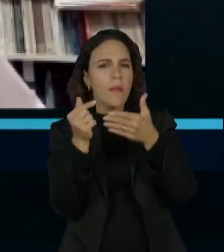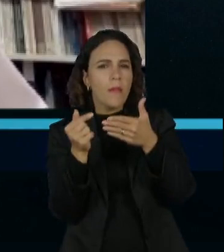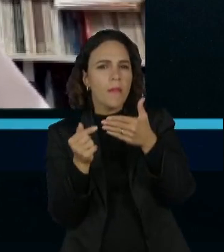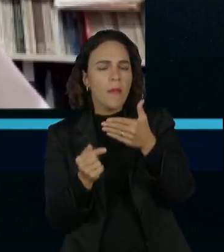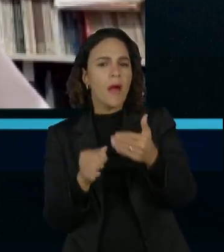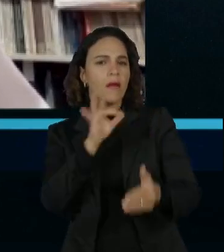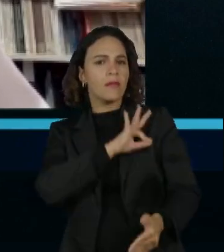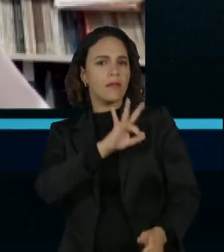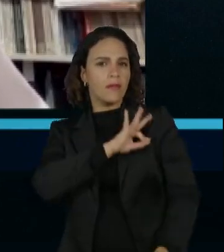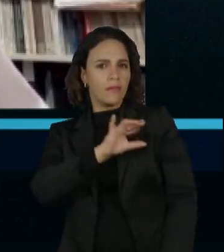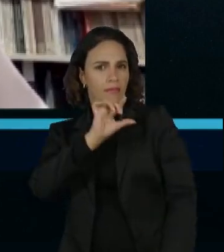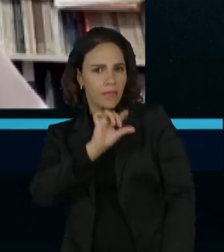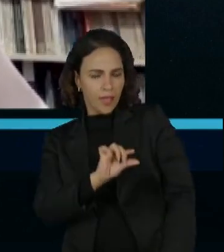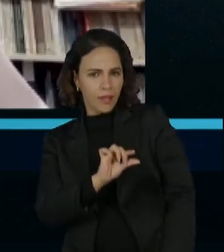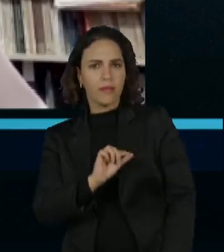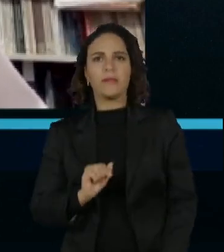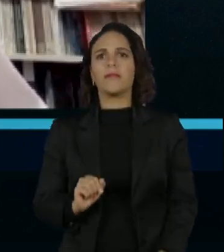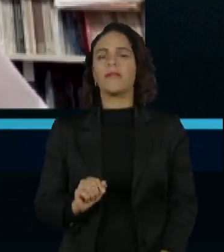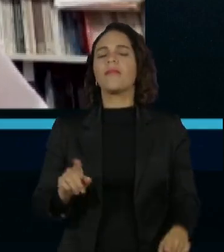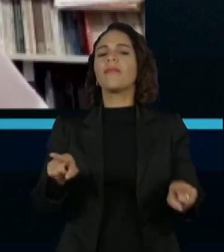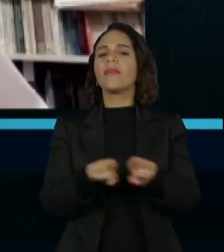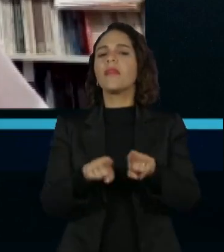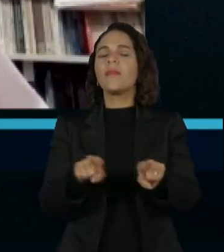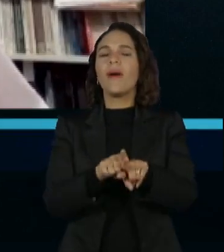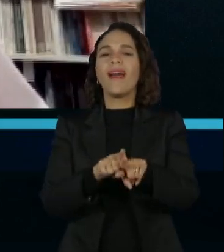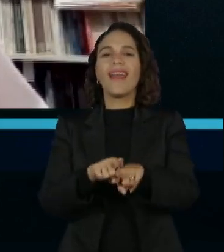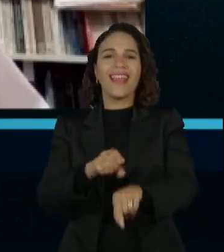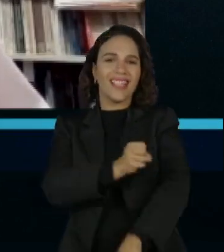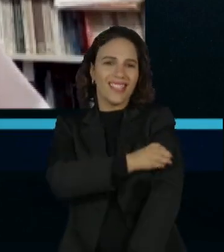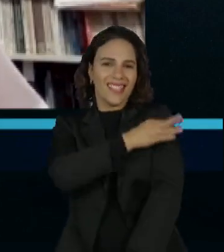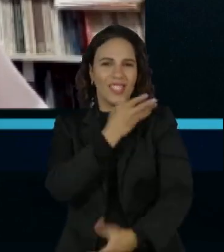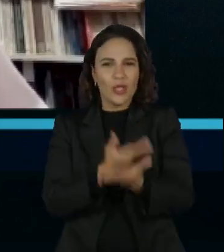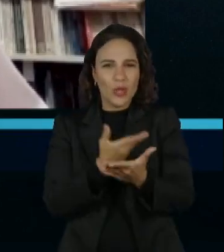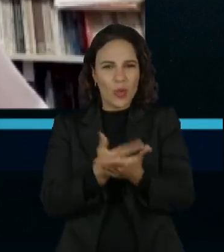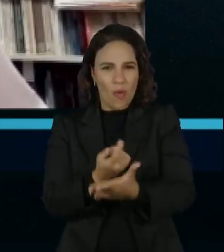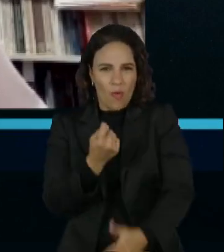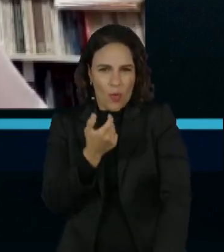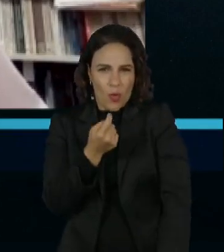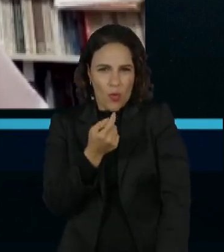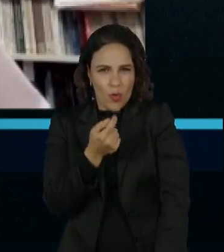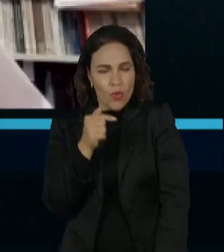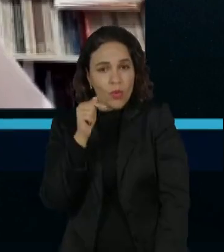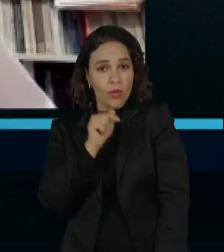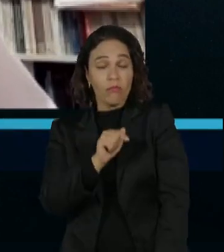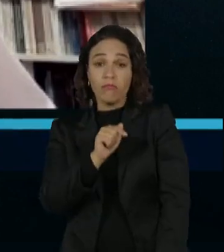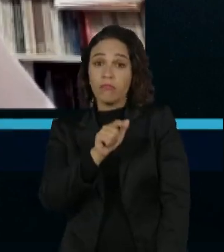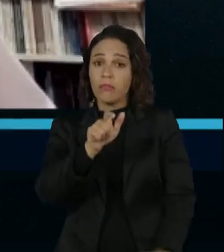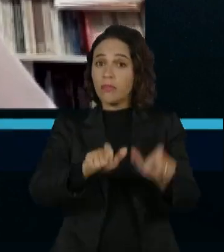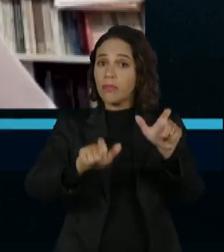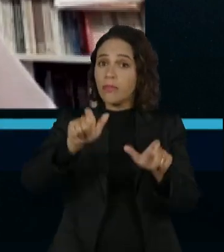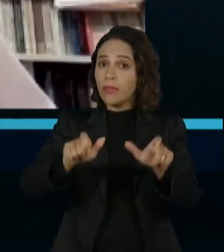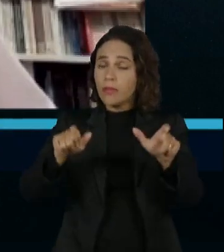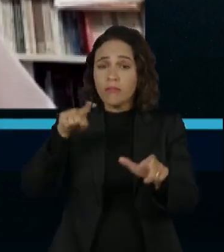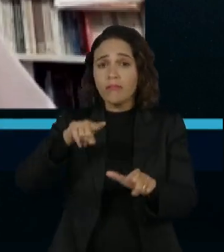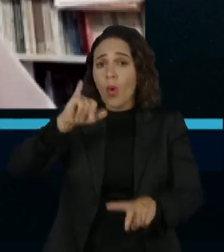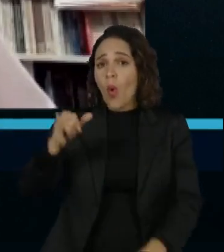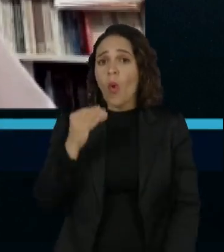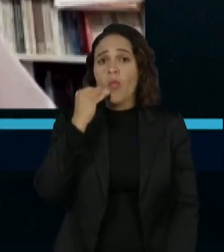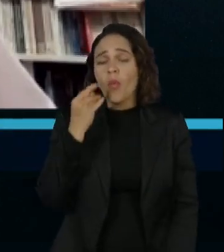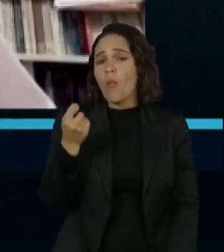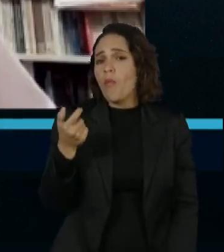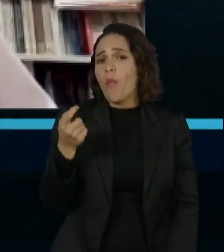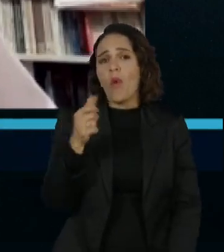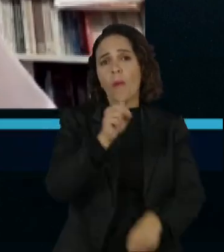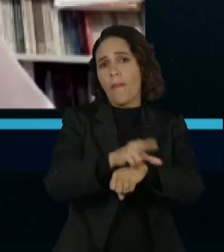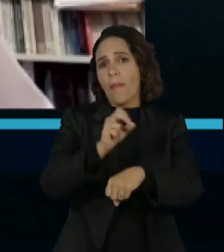menor renda e menor índice educacional, essas pessoas tinham menor oportunidade no